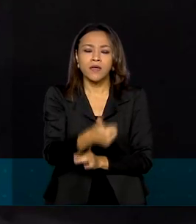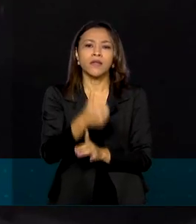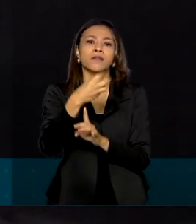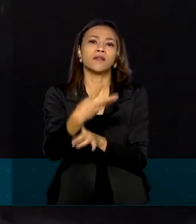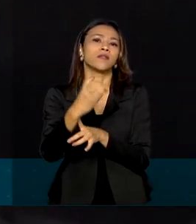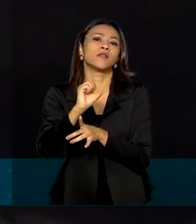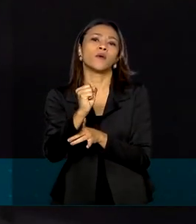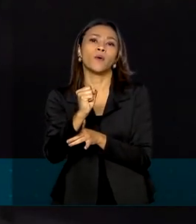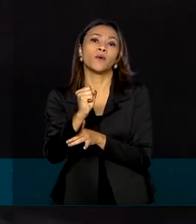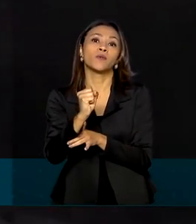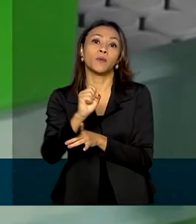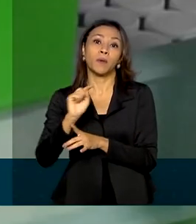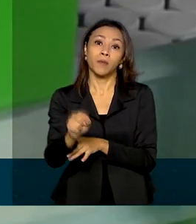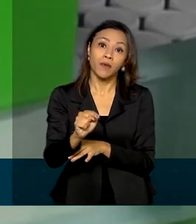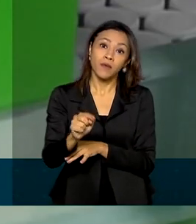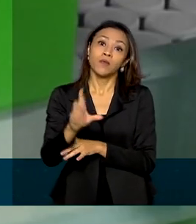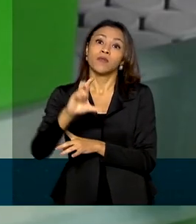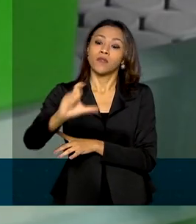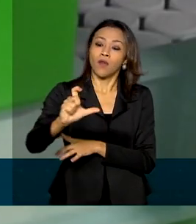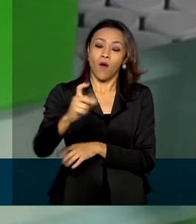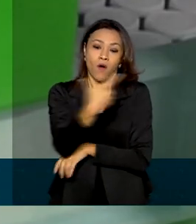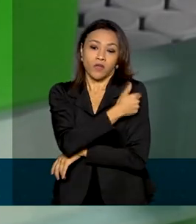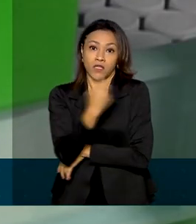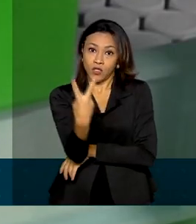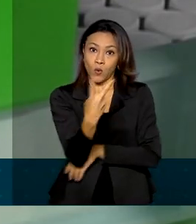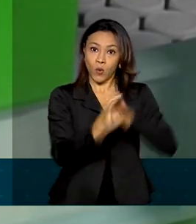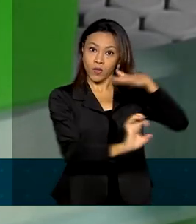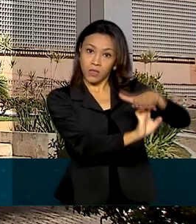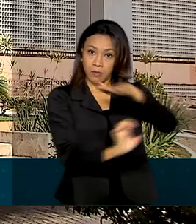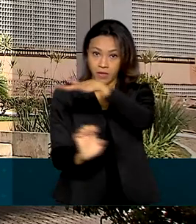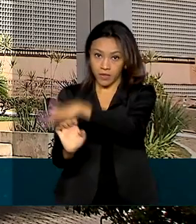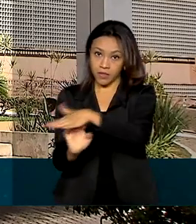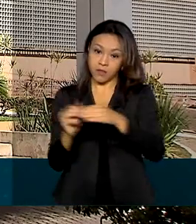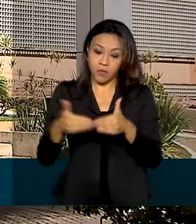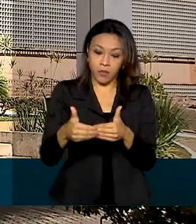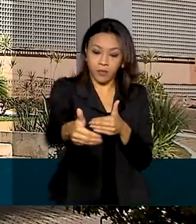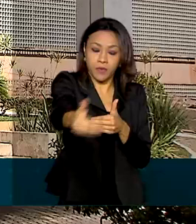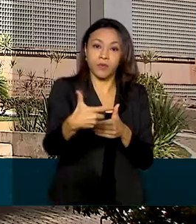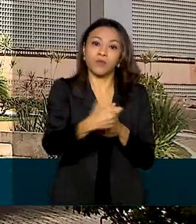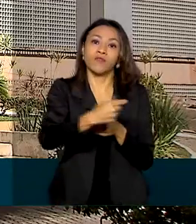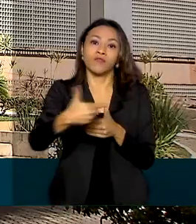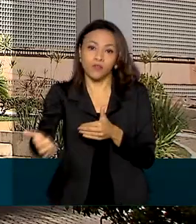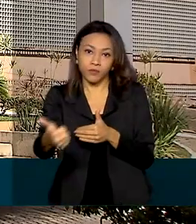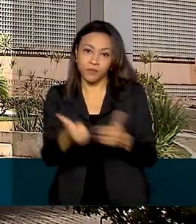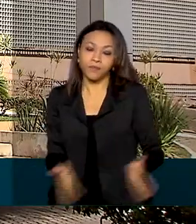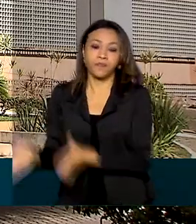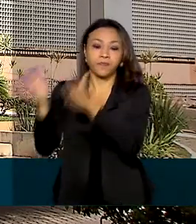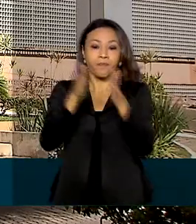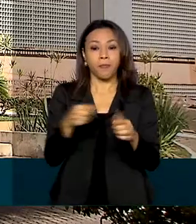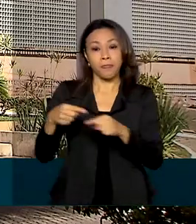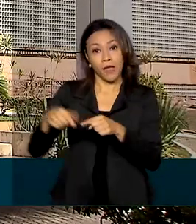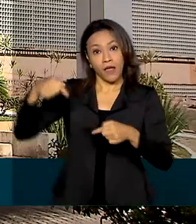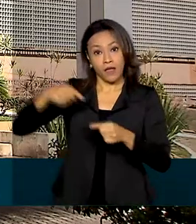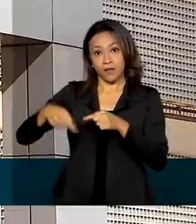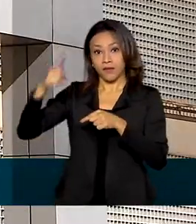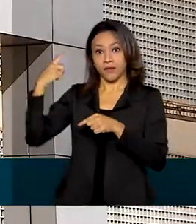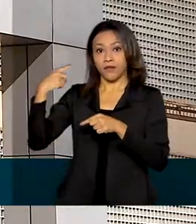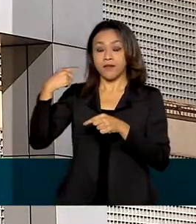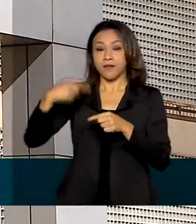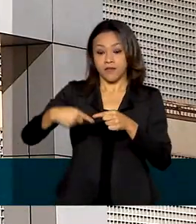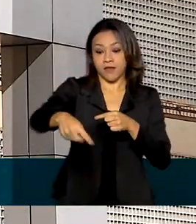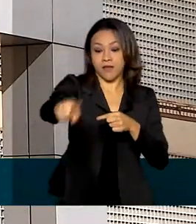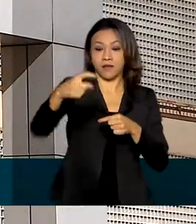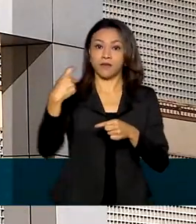milhões de doses desses dois laboratórios para 2021. Nesta terça-feira, a Agência Nacional de Vigilância Sanitária,